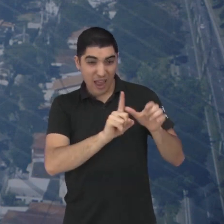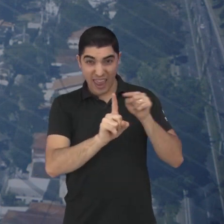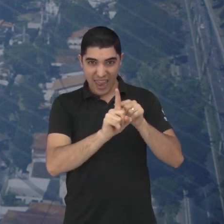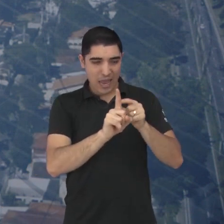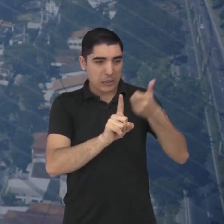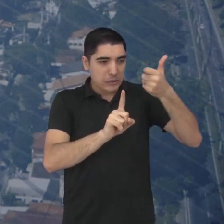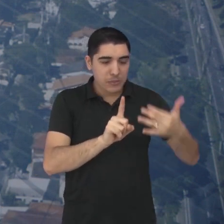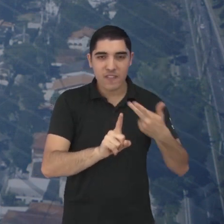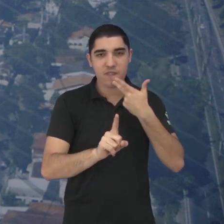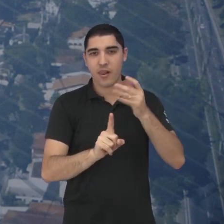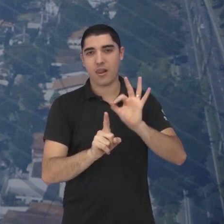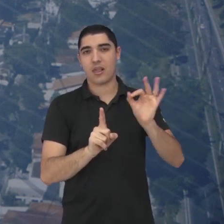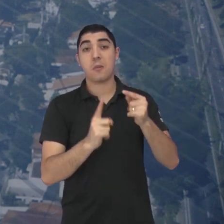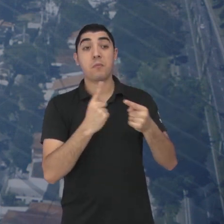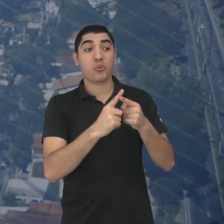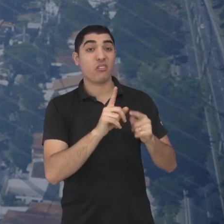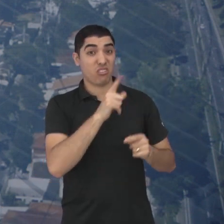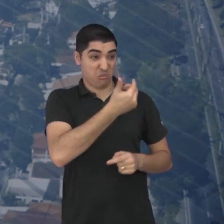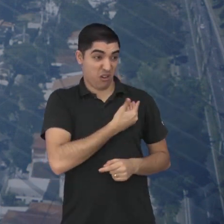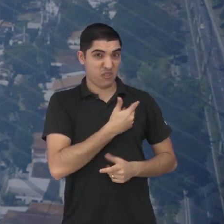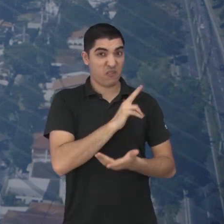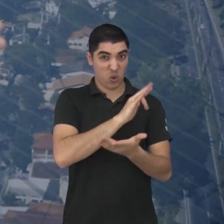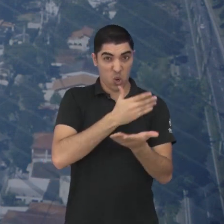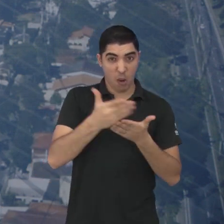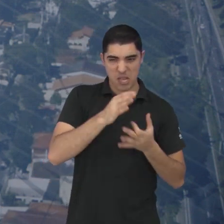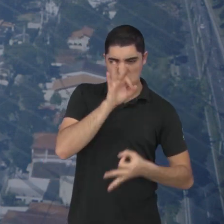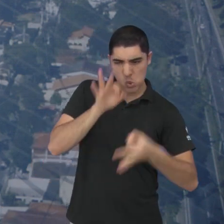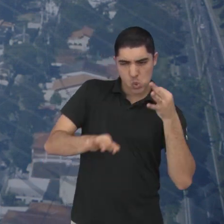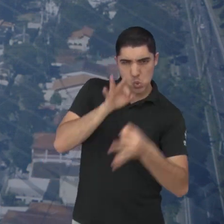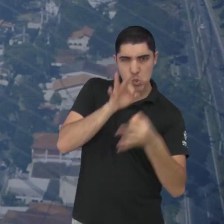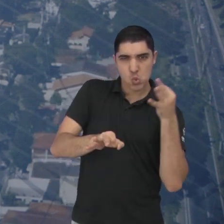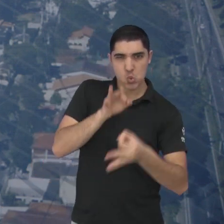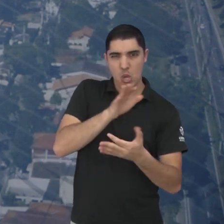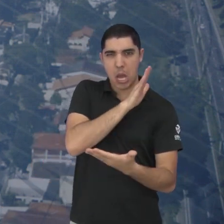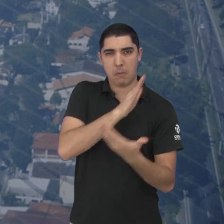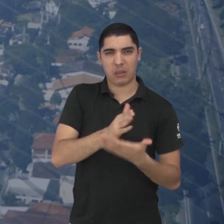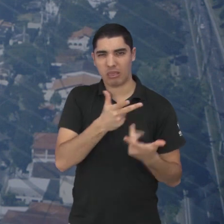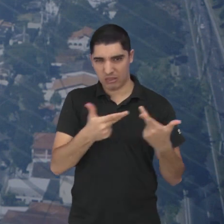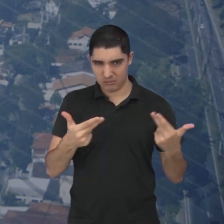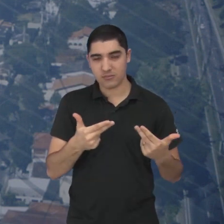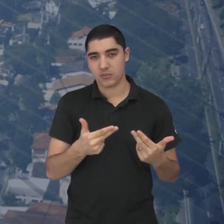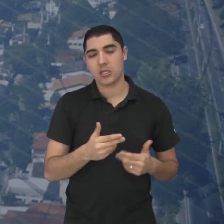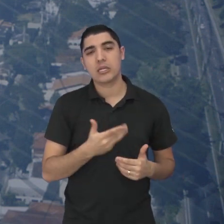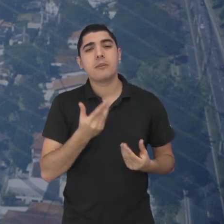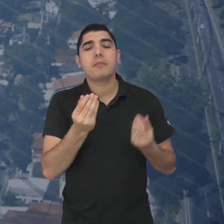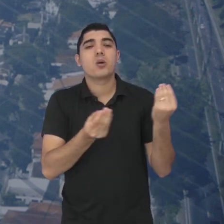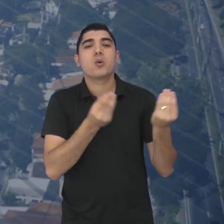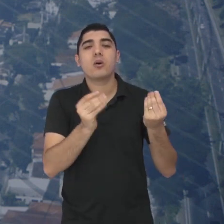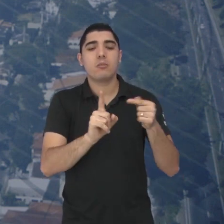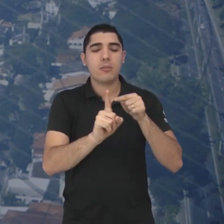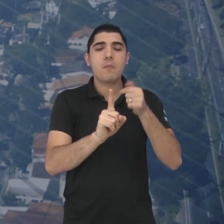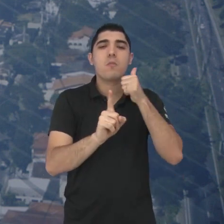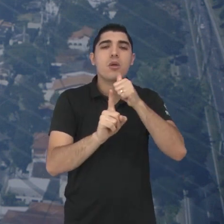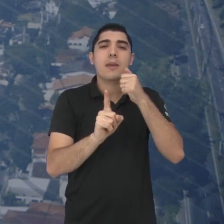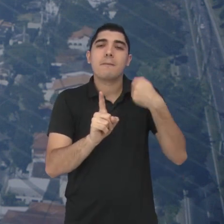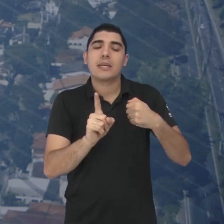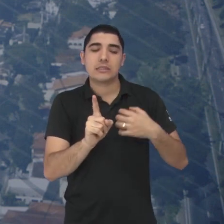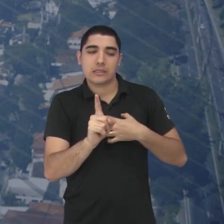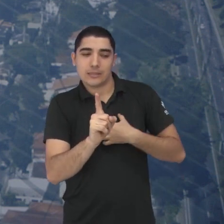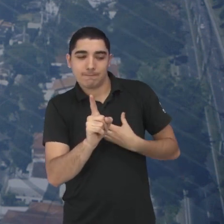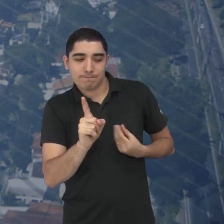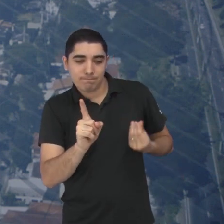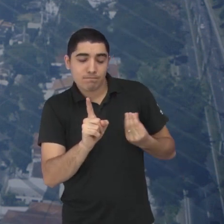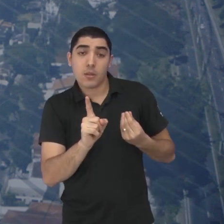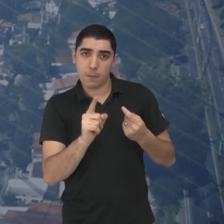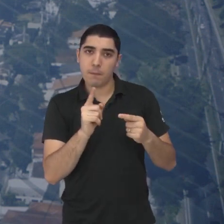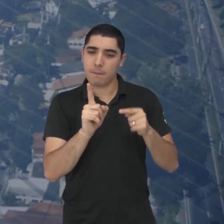julgamento vai vir, né? Por muito menos vem. Com isso, então nem se fale. Como a mulher lidar com isso,